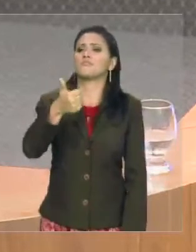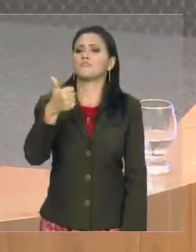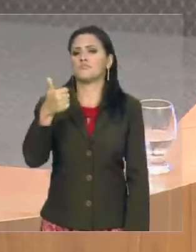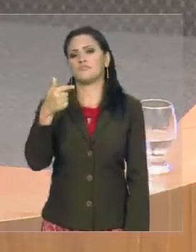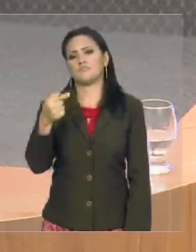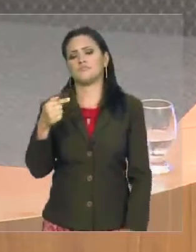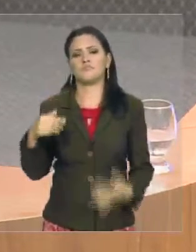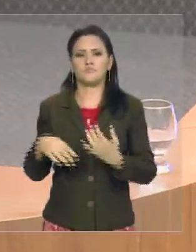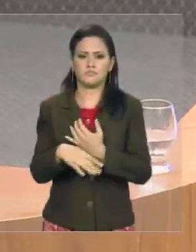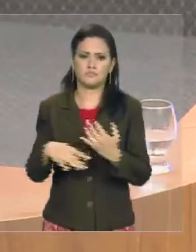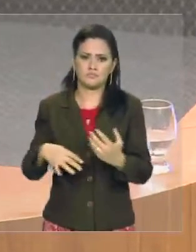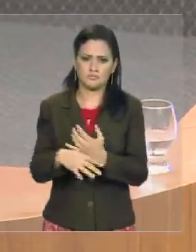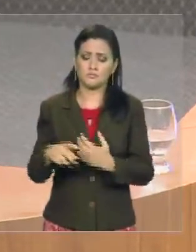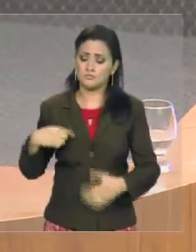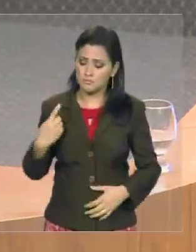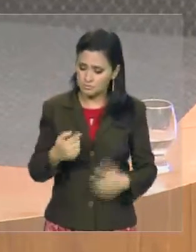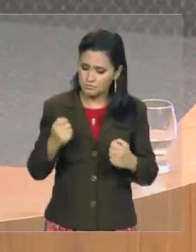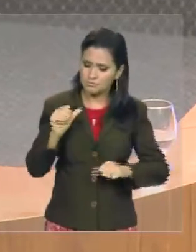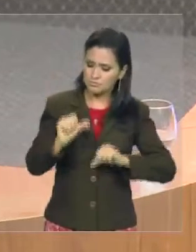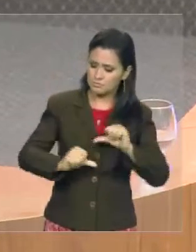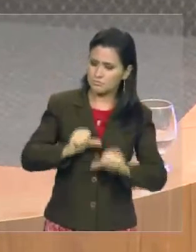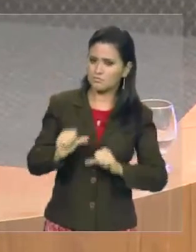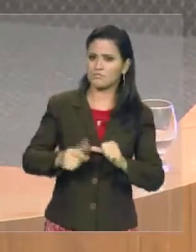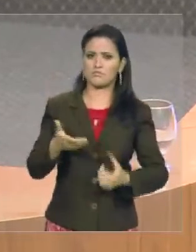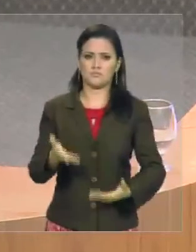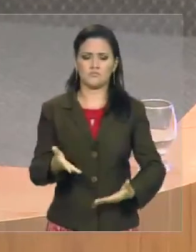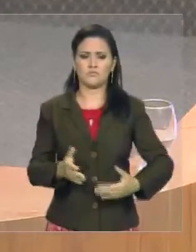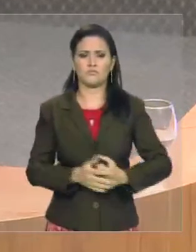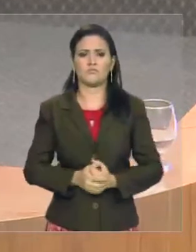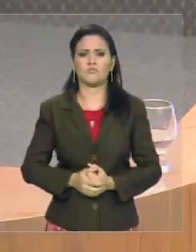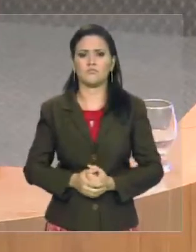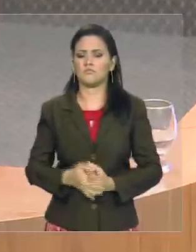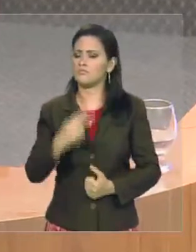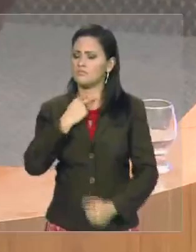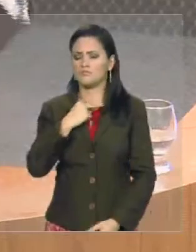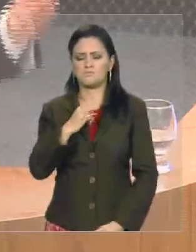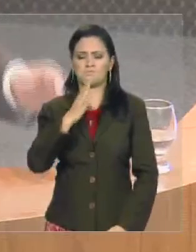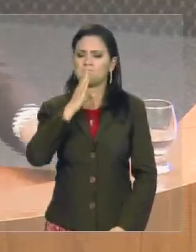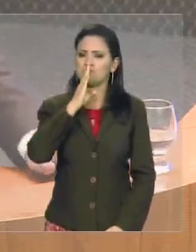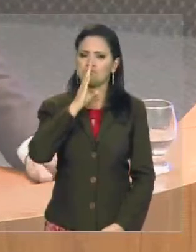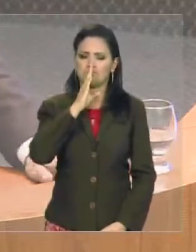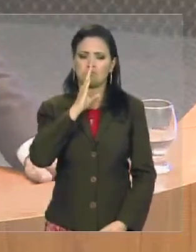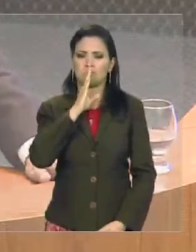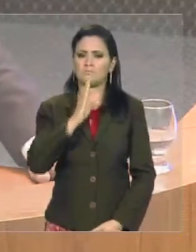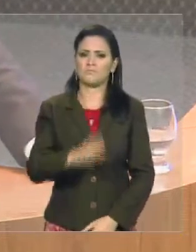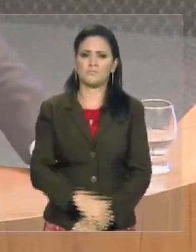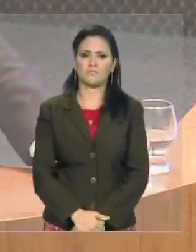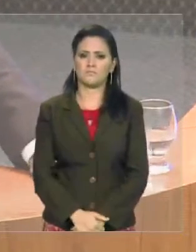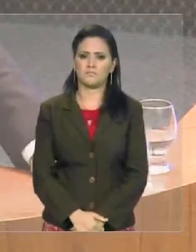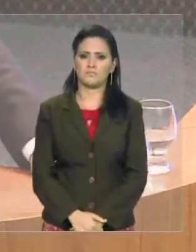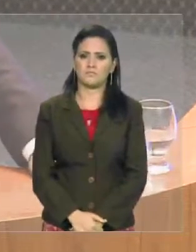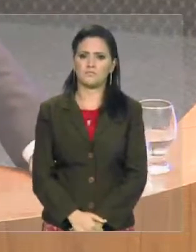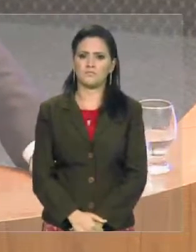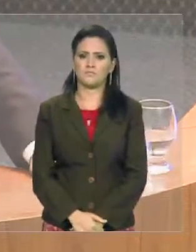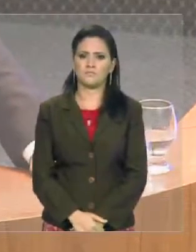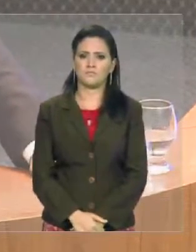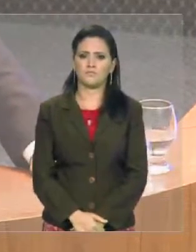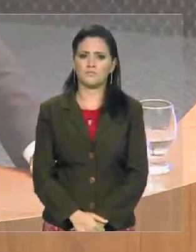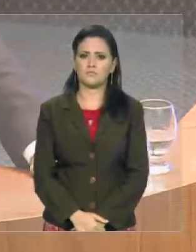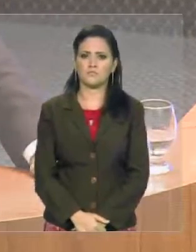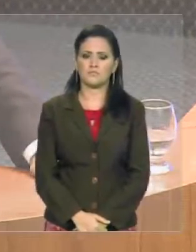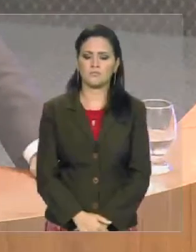coisa. Nós não podemos tapar o sol com a peneira e nem fechar os nossos olhos. Senhoras e senhores,